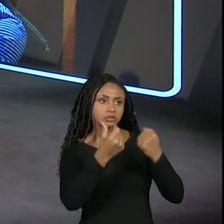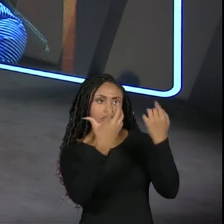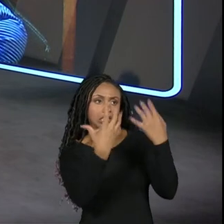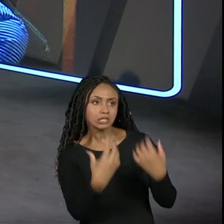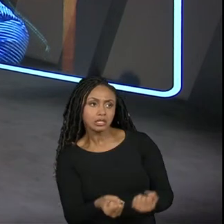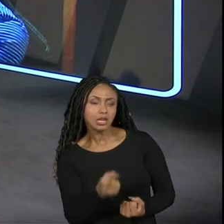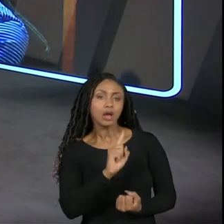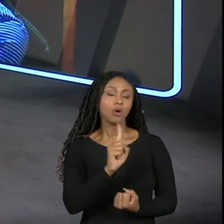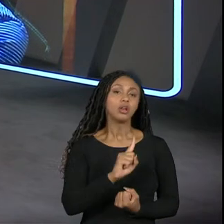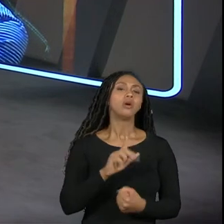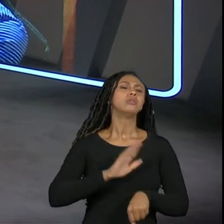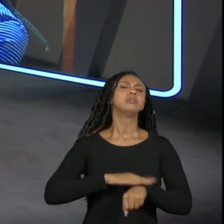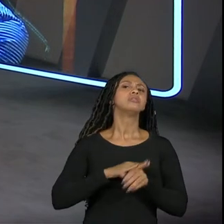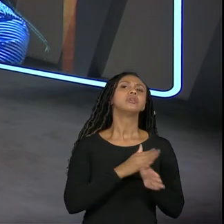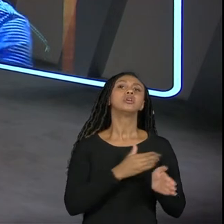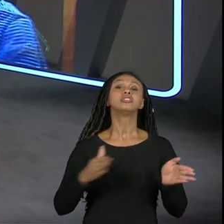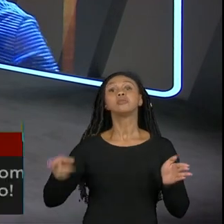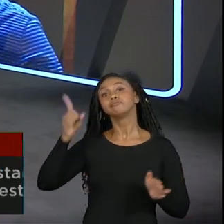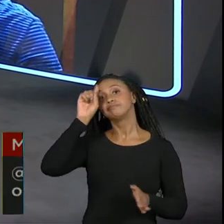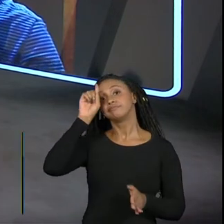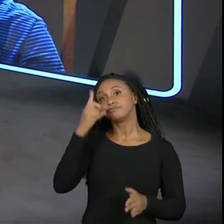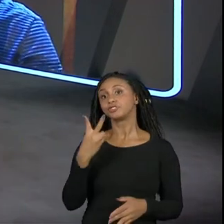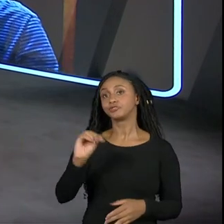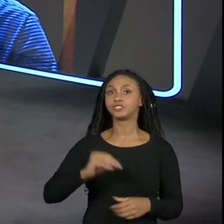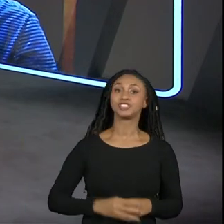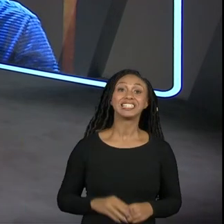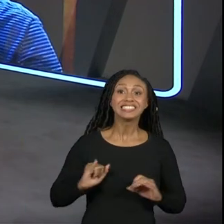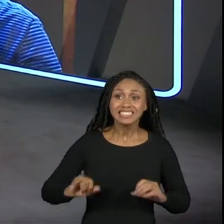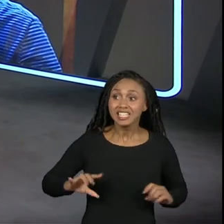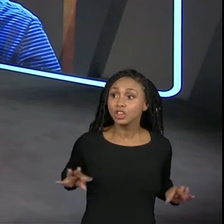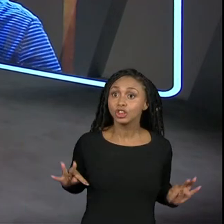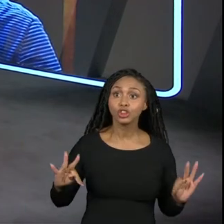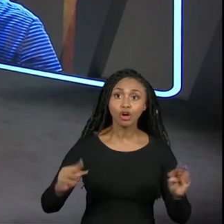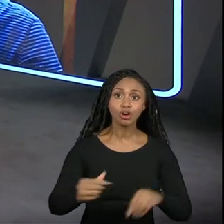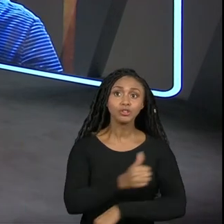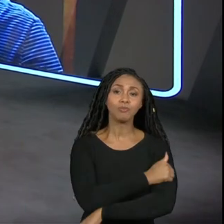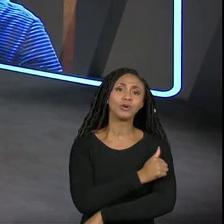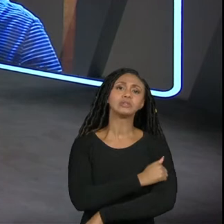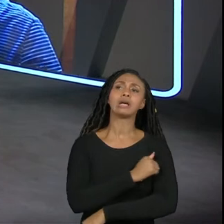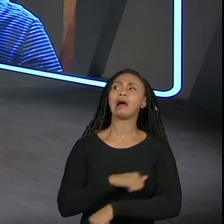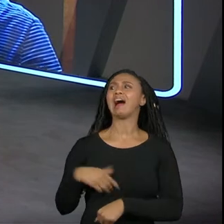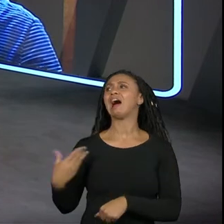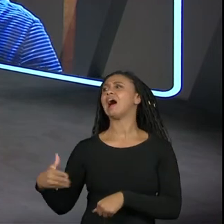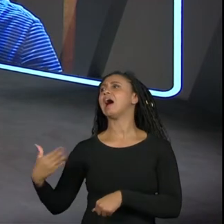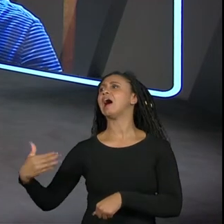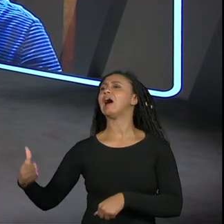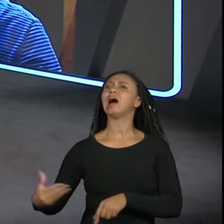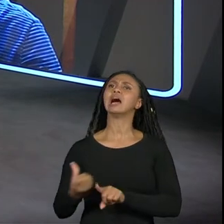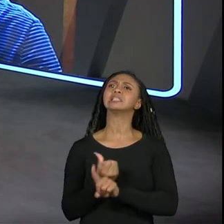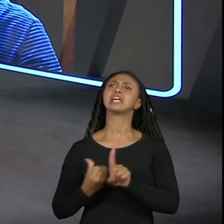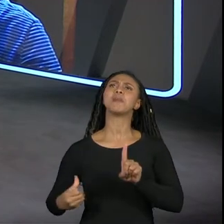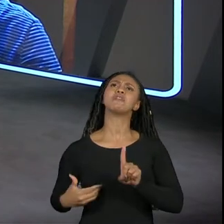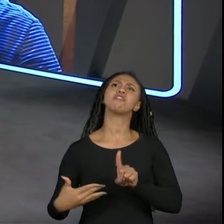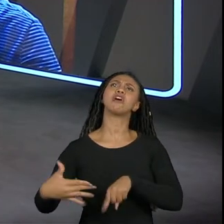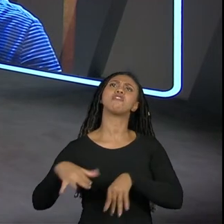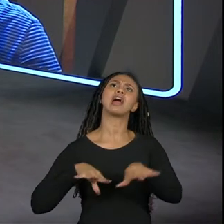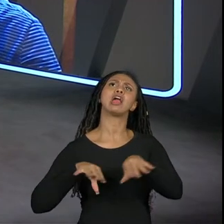relatório postado se a gente todo mundo deixar para o final do semestre para perto de uma colação de grau